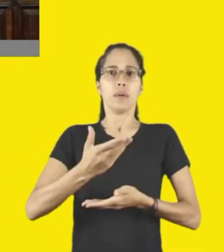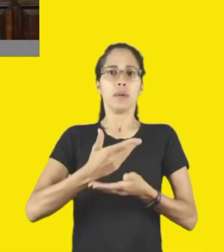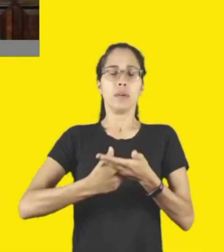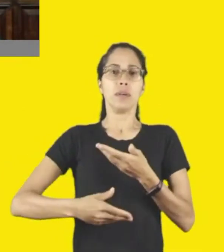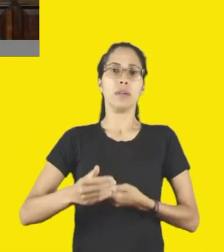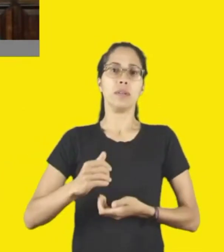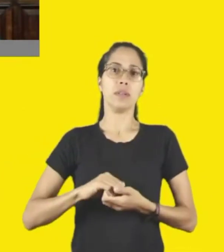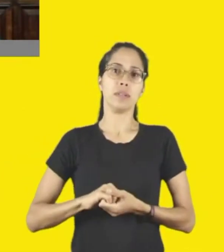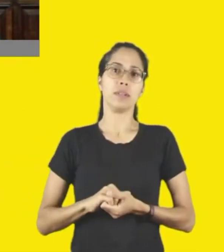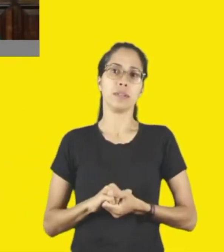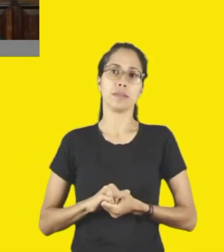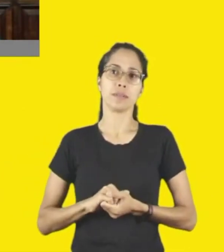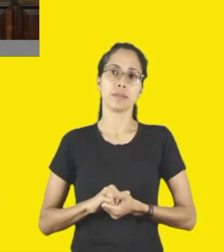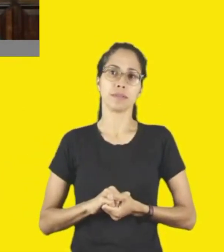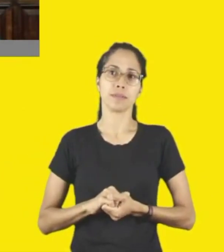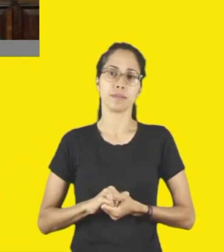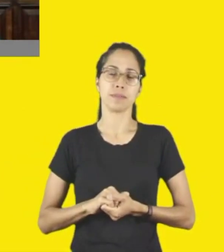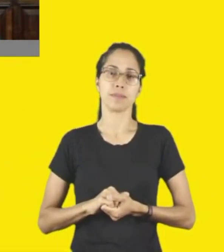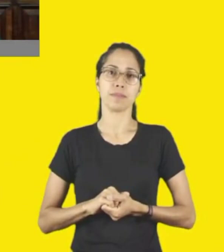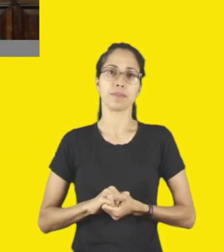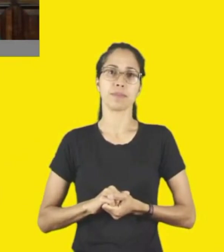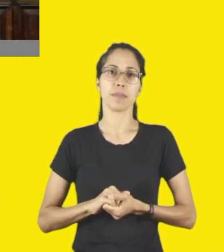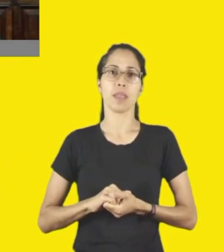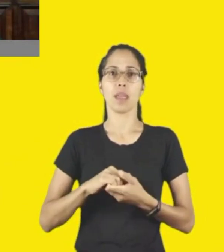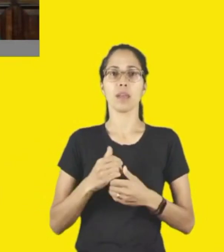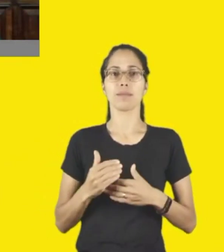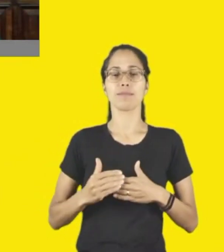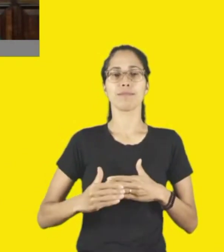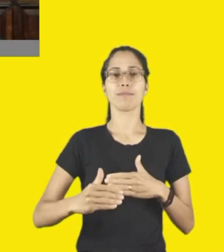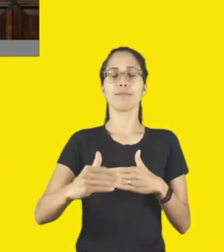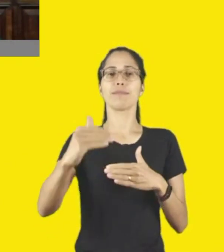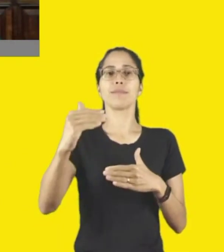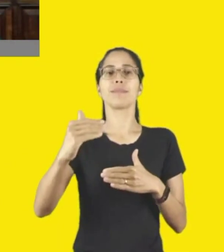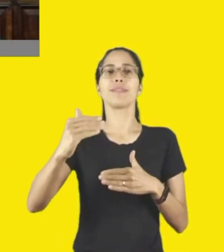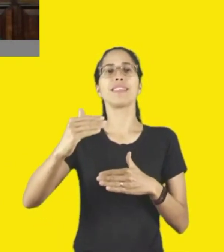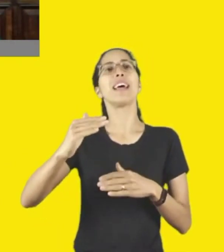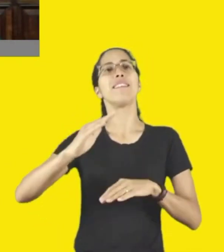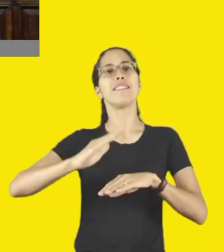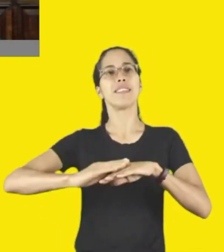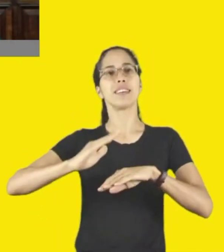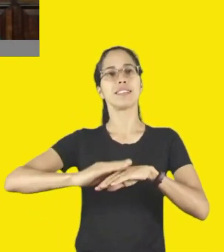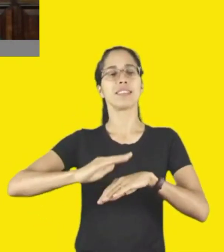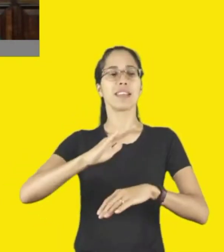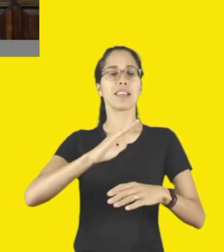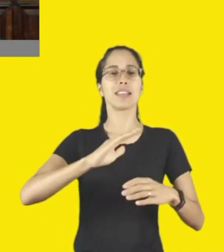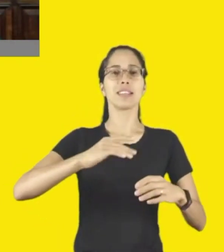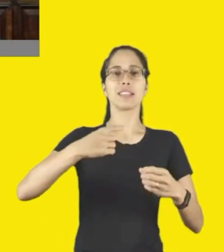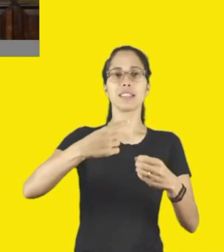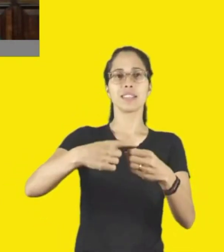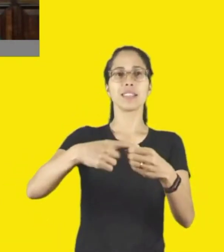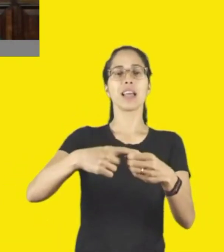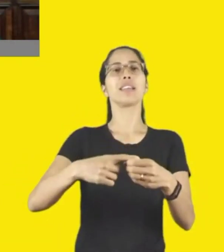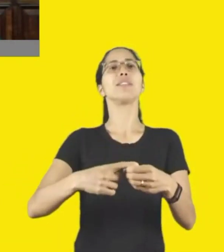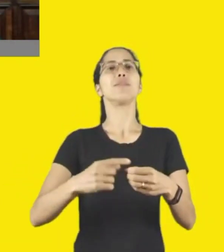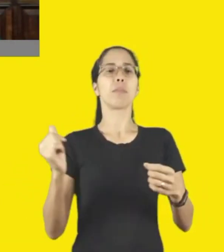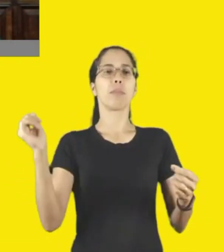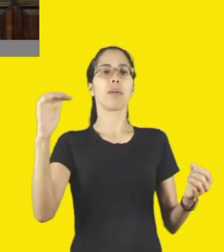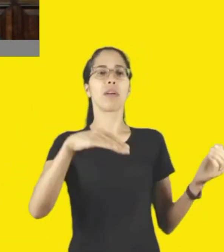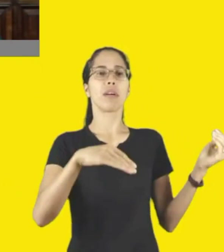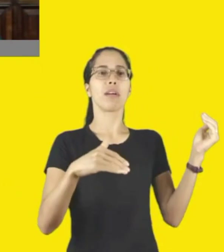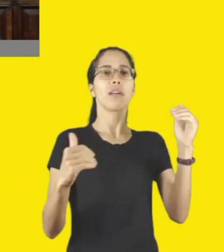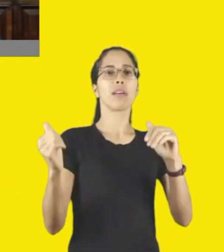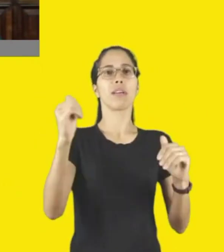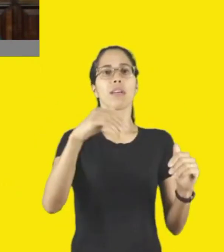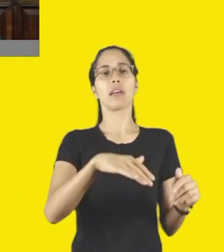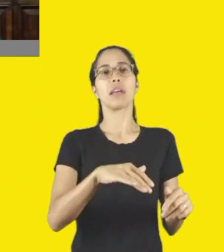continuidade a essa formação com várias outras ações que vão chegar a essas cidades, aos poucos, como eu disse, o circuito, ele